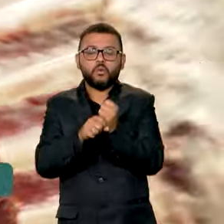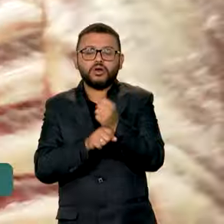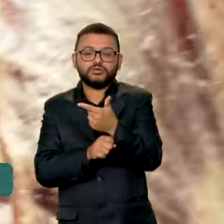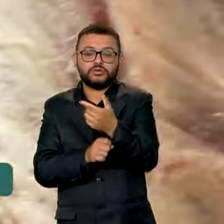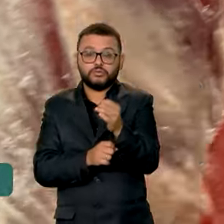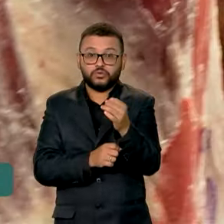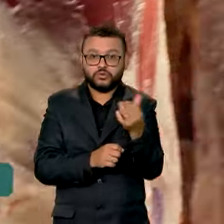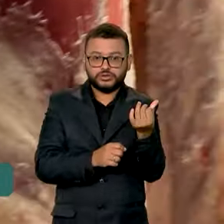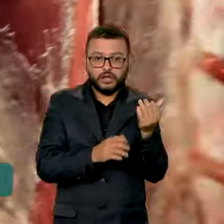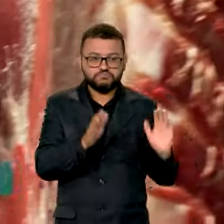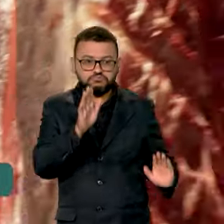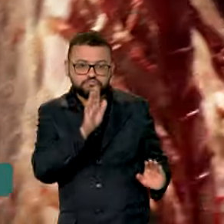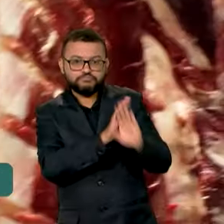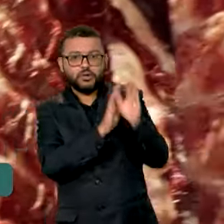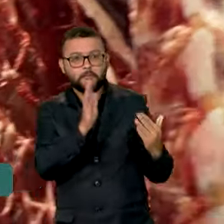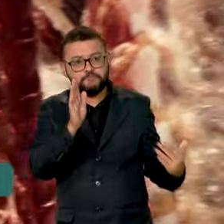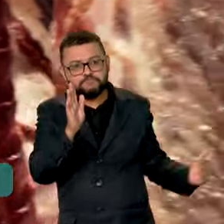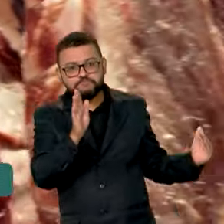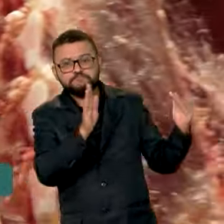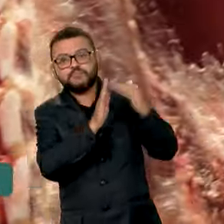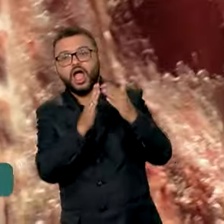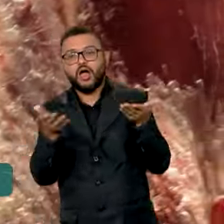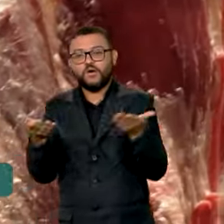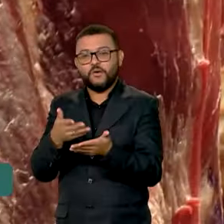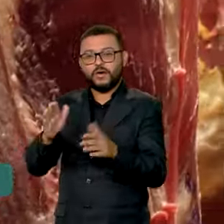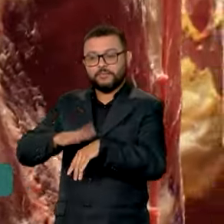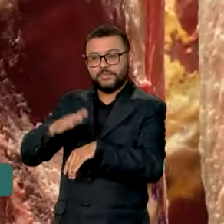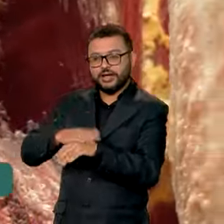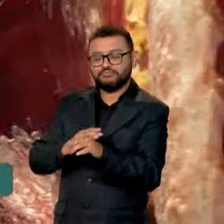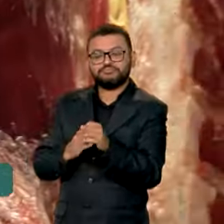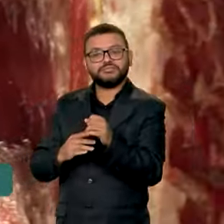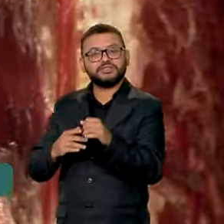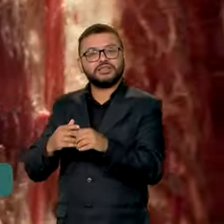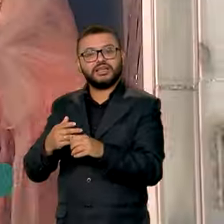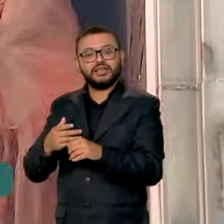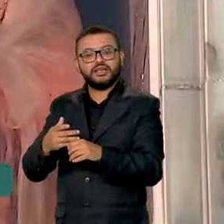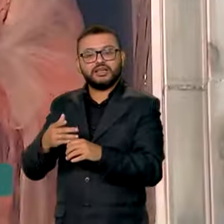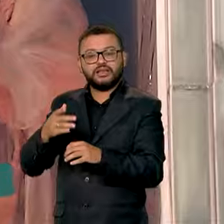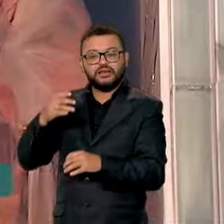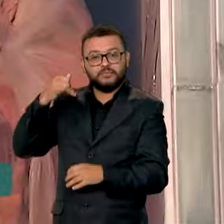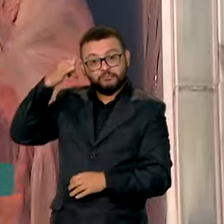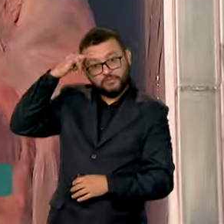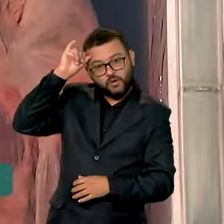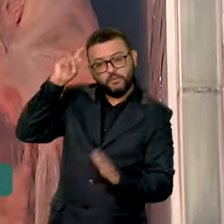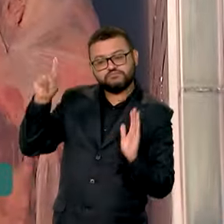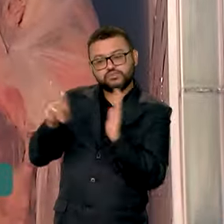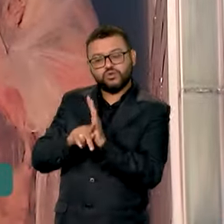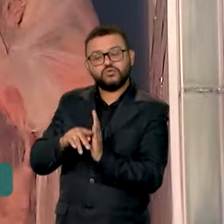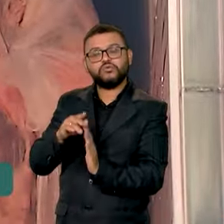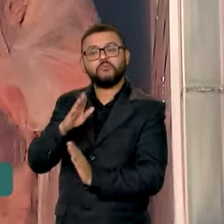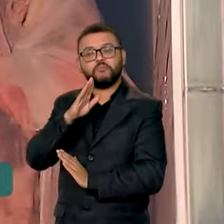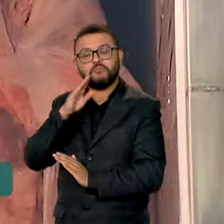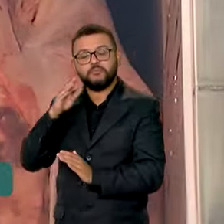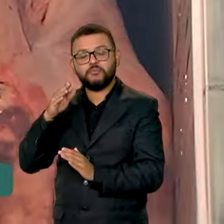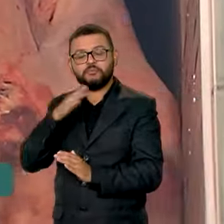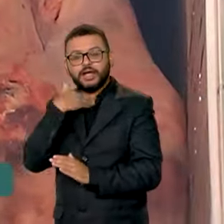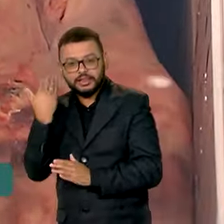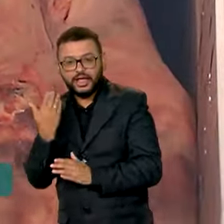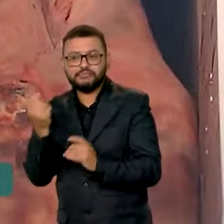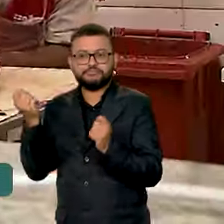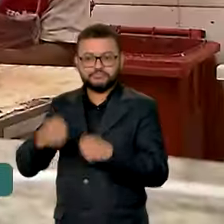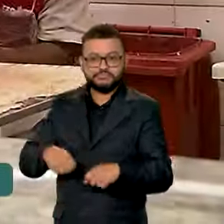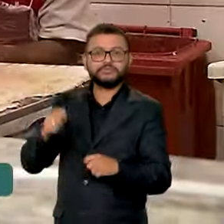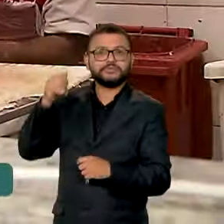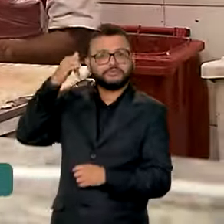2006. A explicação para o aumento na produção é o maior número de gado pronto para o abate. Lembrando que o Brasil